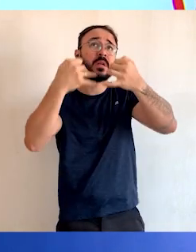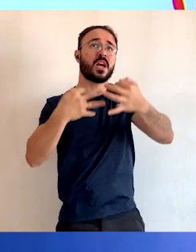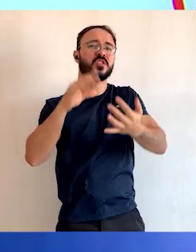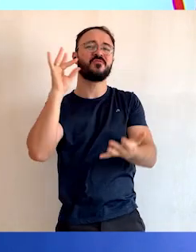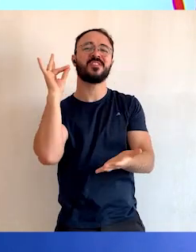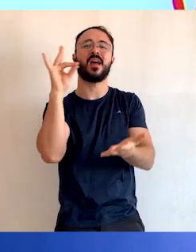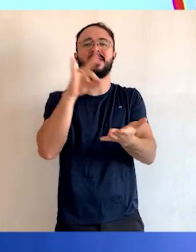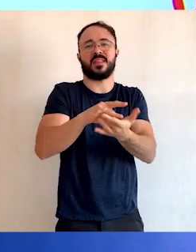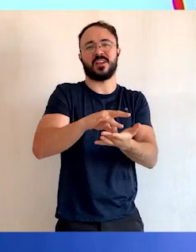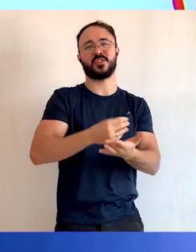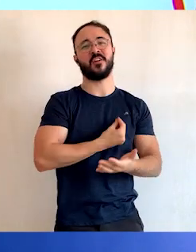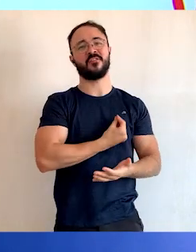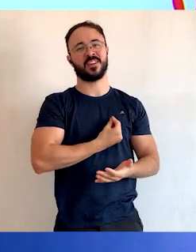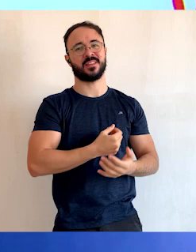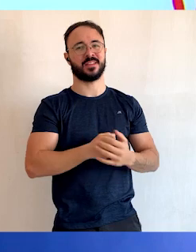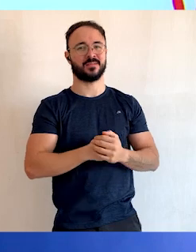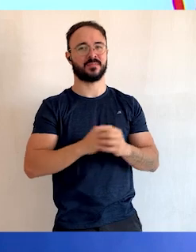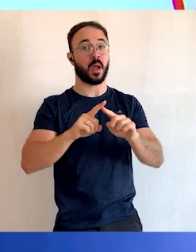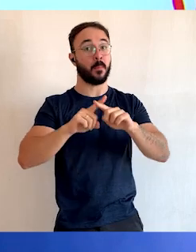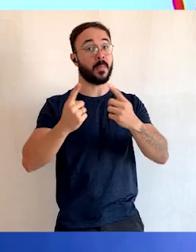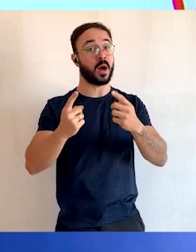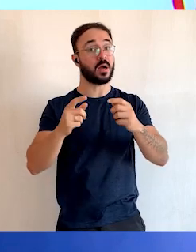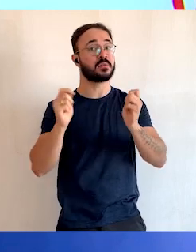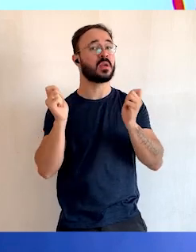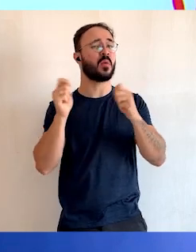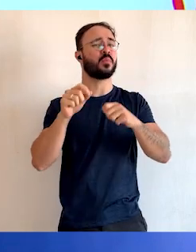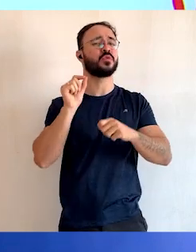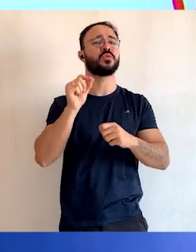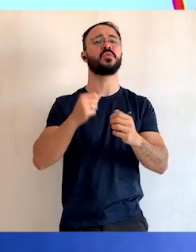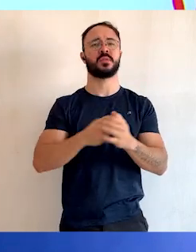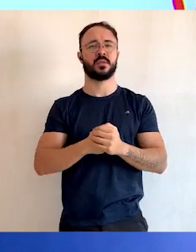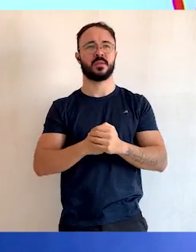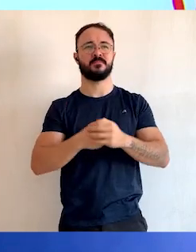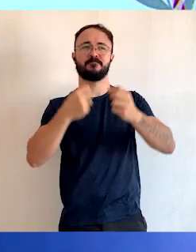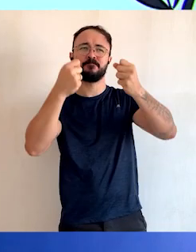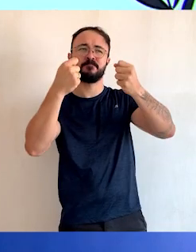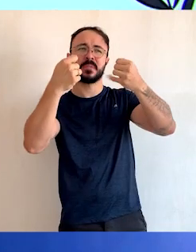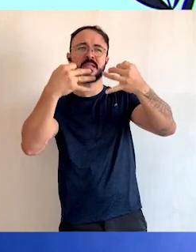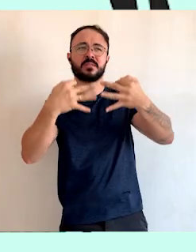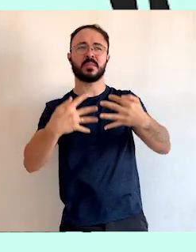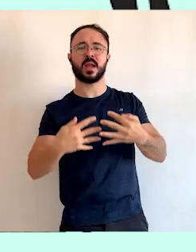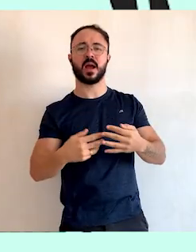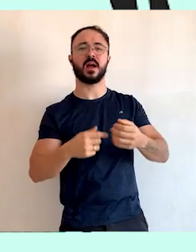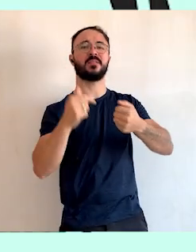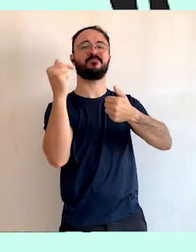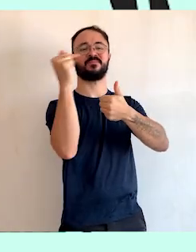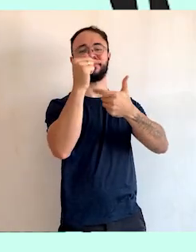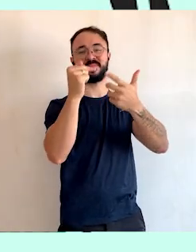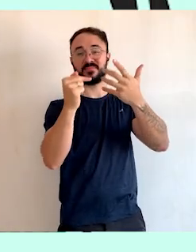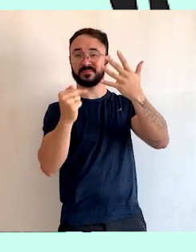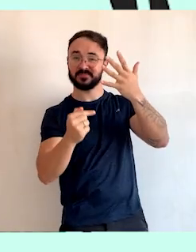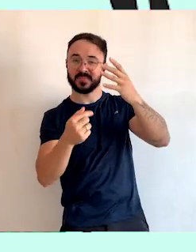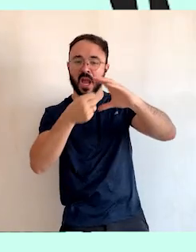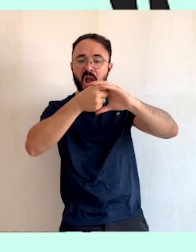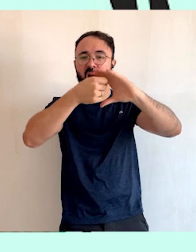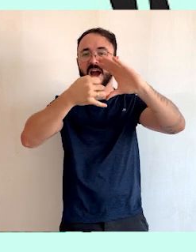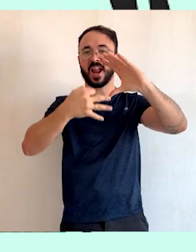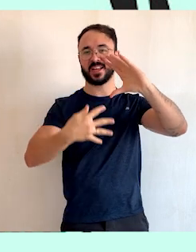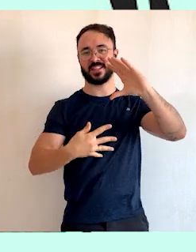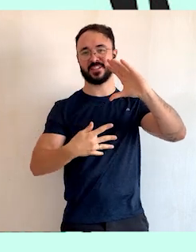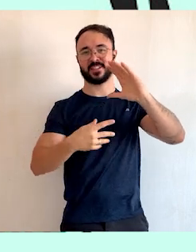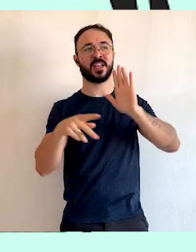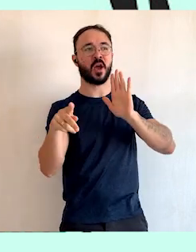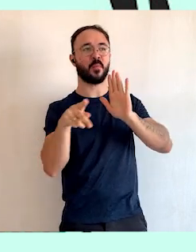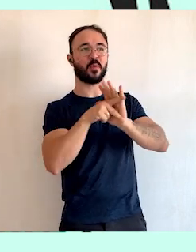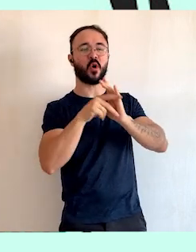uma definição do que seria a vida. Mas, podemos, então, definir as características